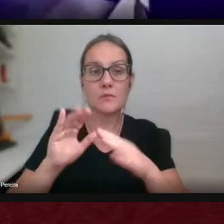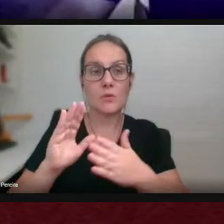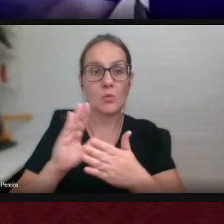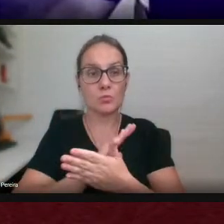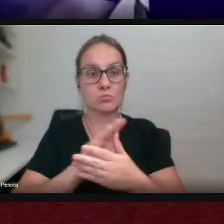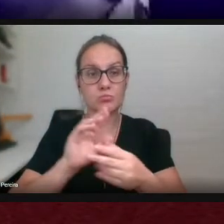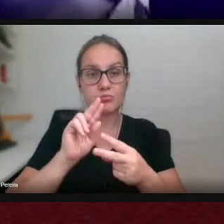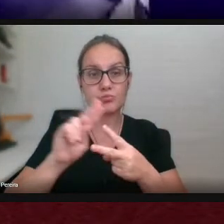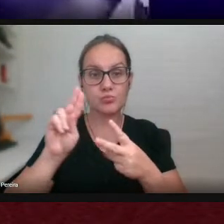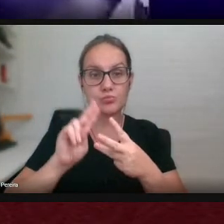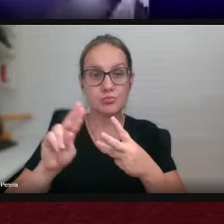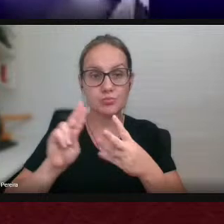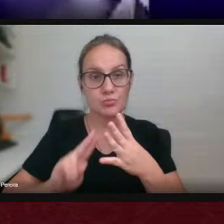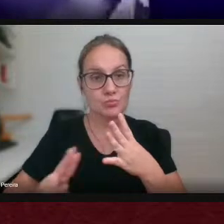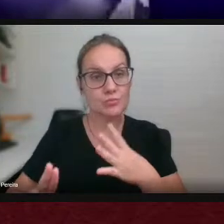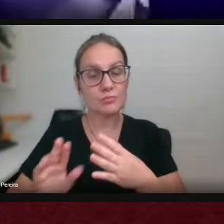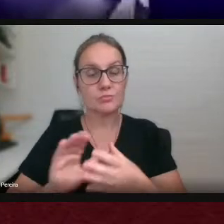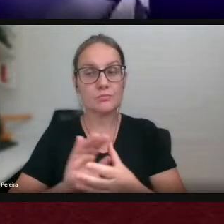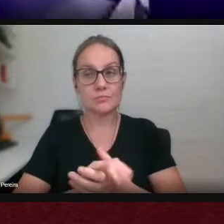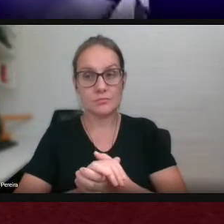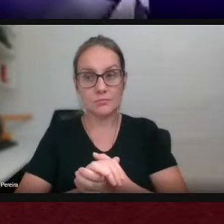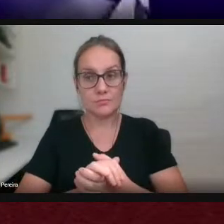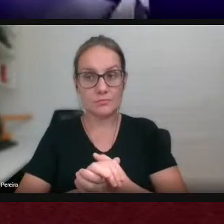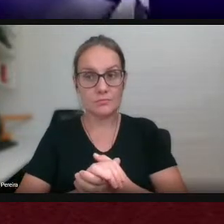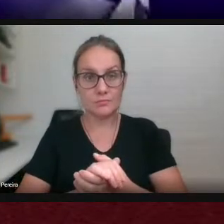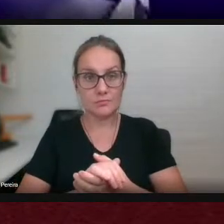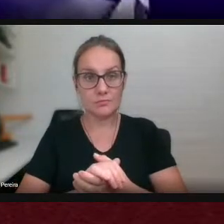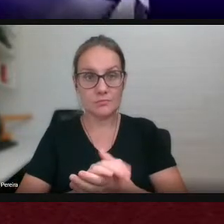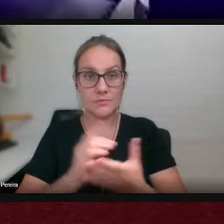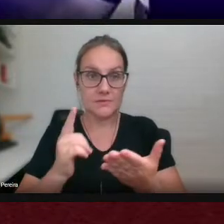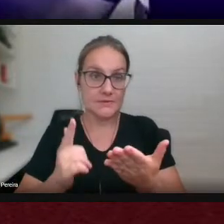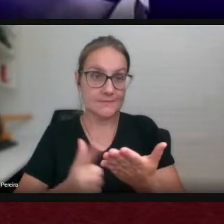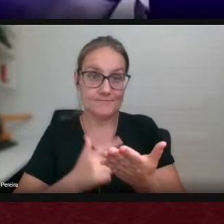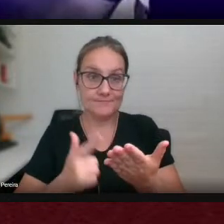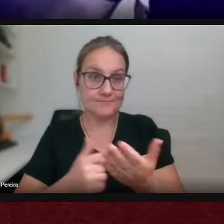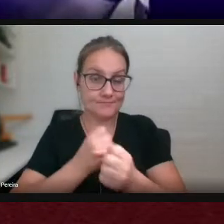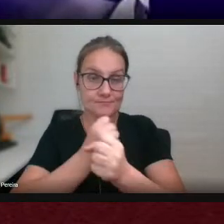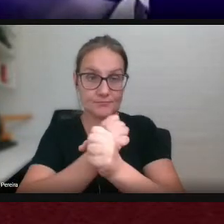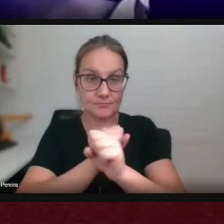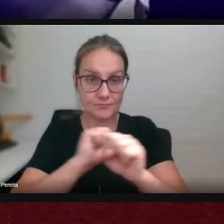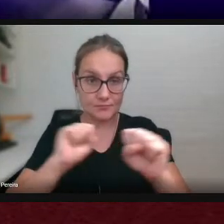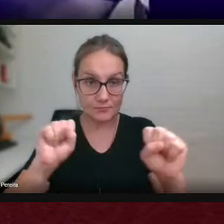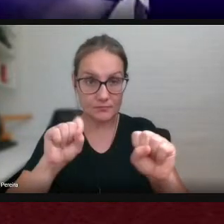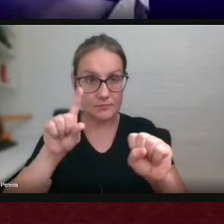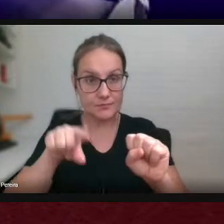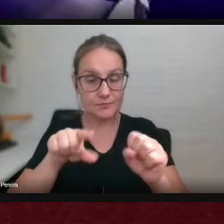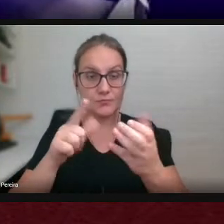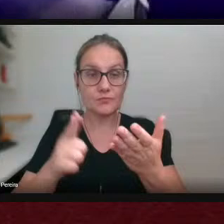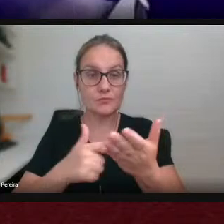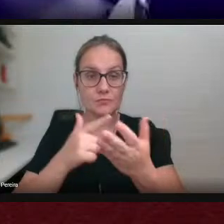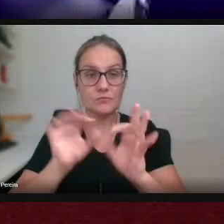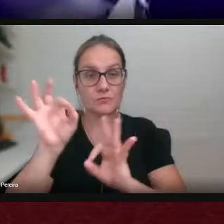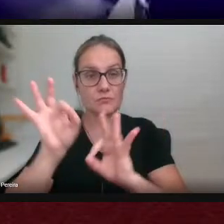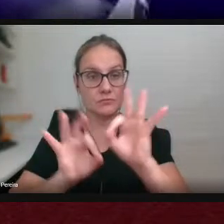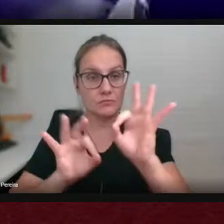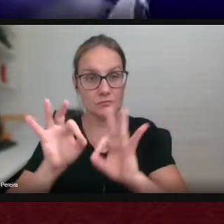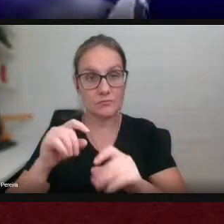sem os quais esse livro teria sido impossível é um livro de organização né eu